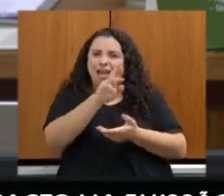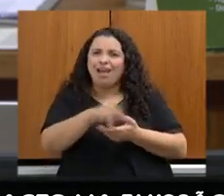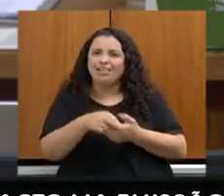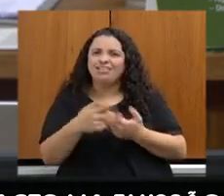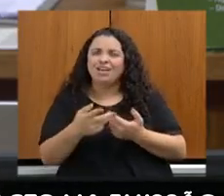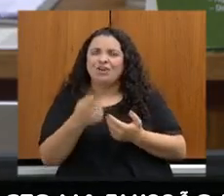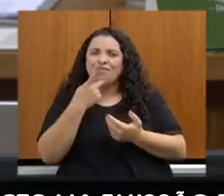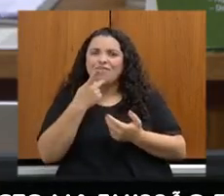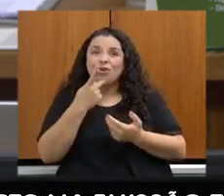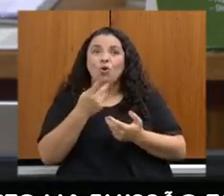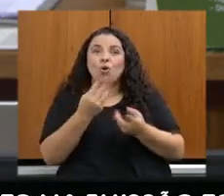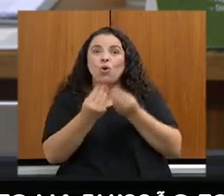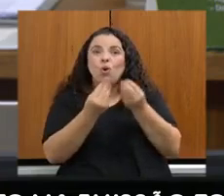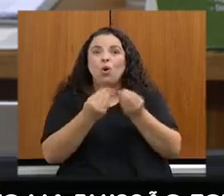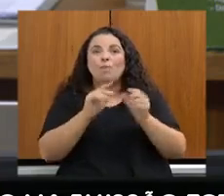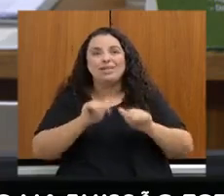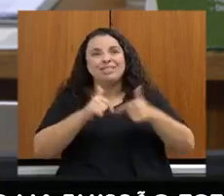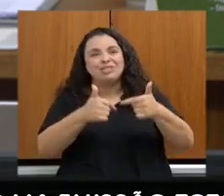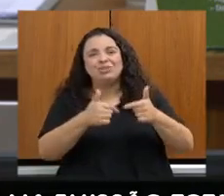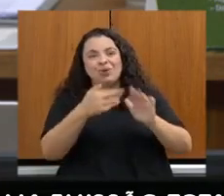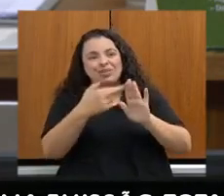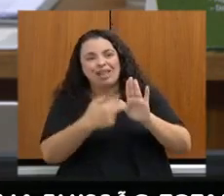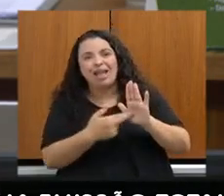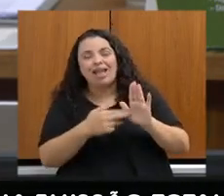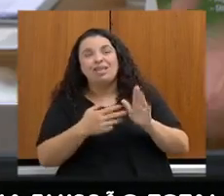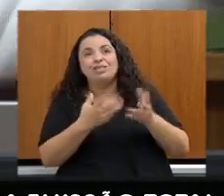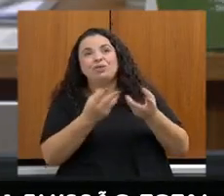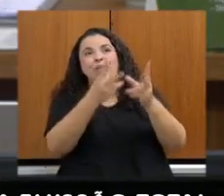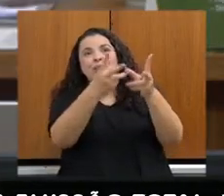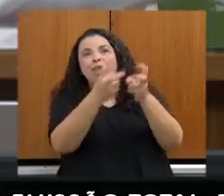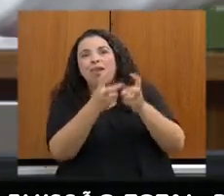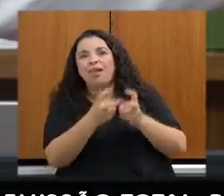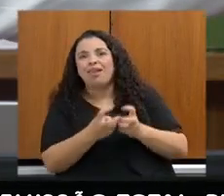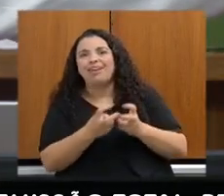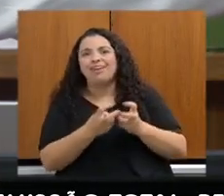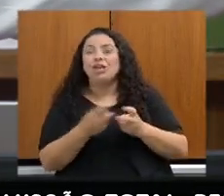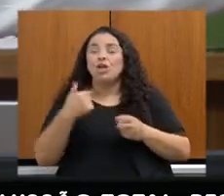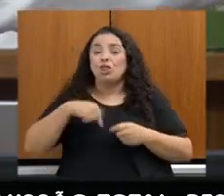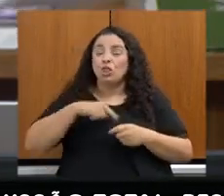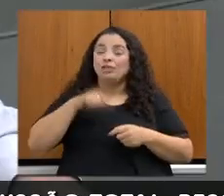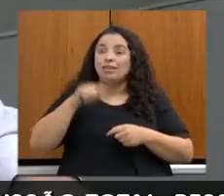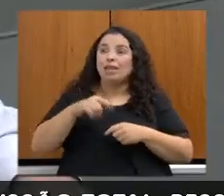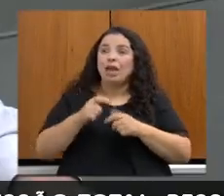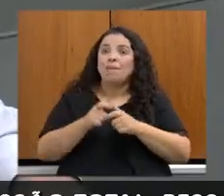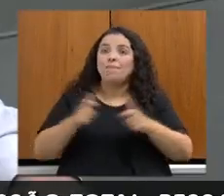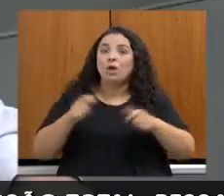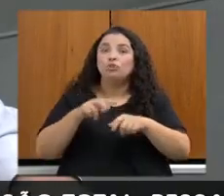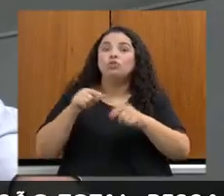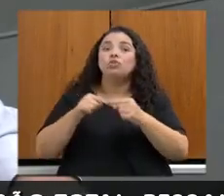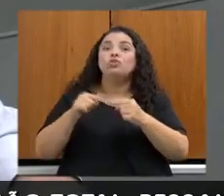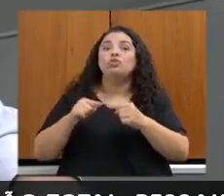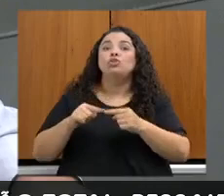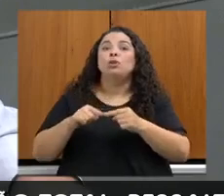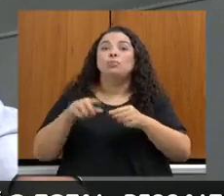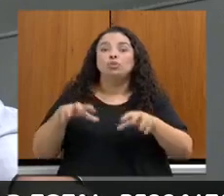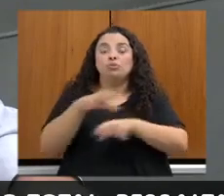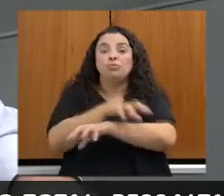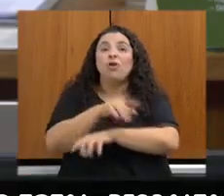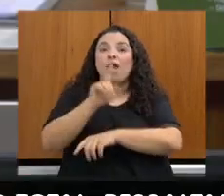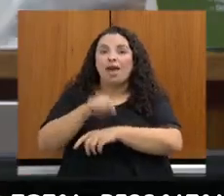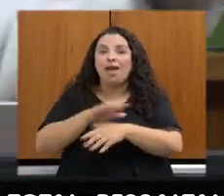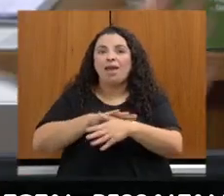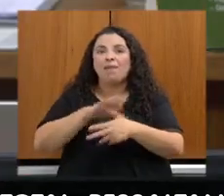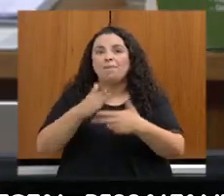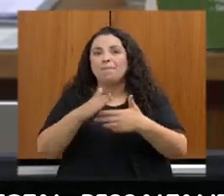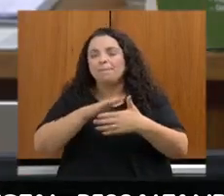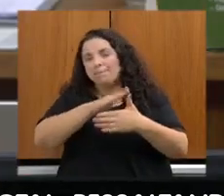eu falei isso, nós somos o Estado com maior cobertura vegetal em Mata Atlântica, e não são as cidades que são responsáveis por isso, é só sair aqui da Assembleia e olhar,